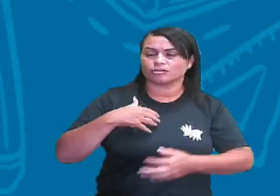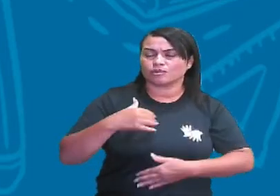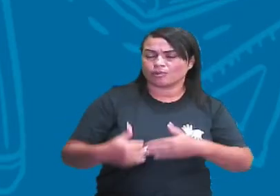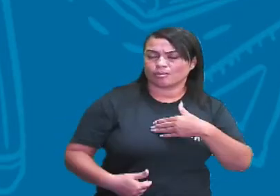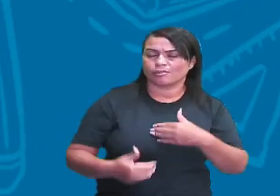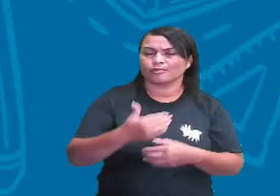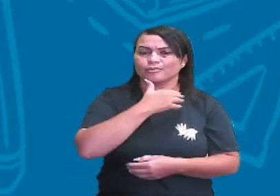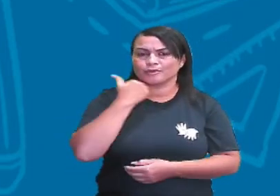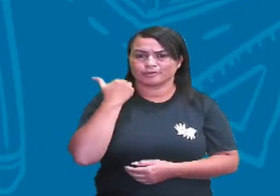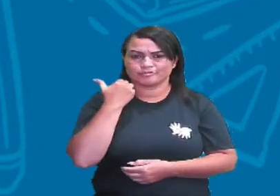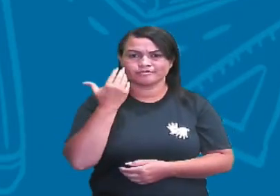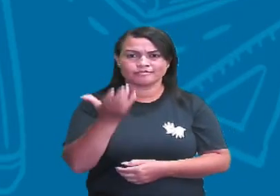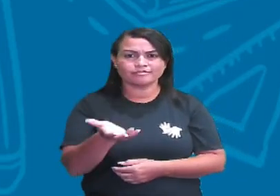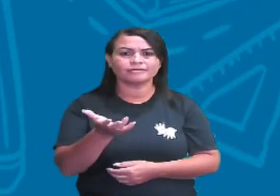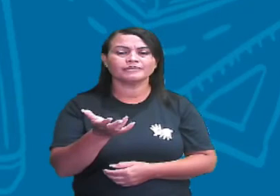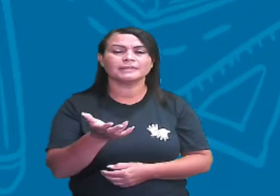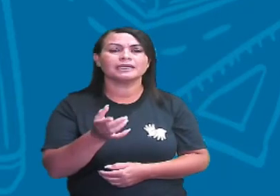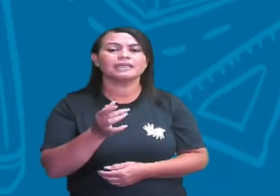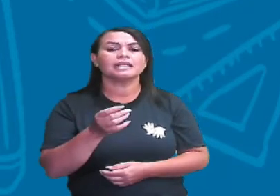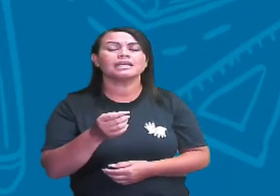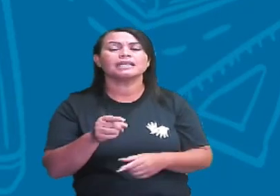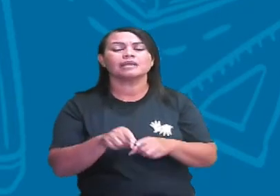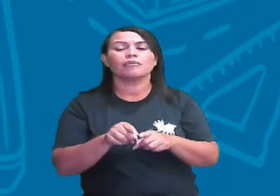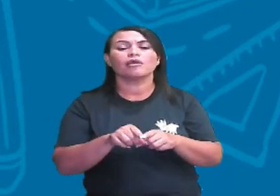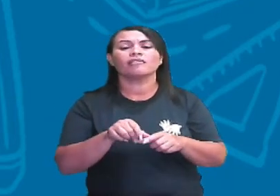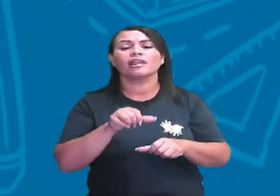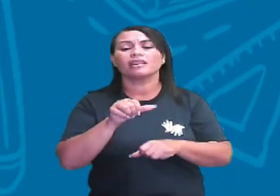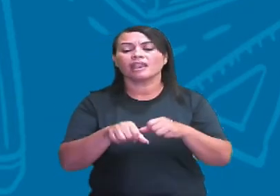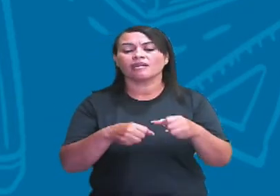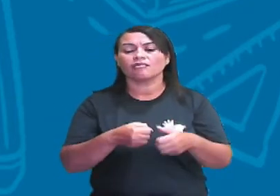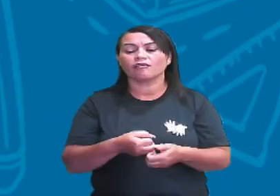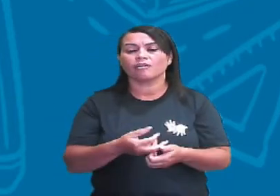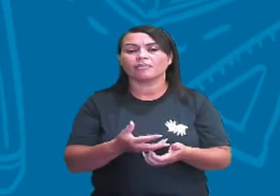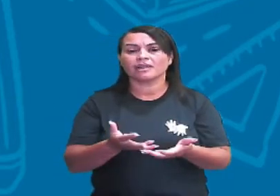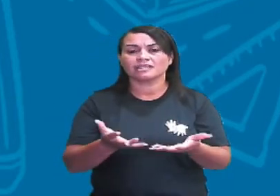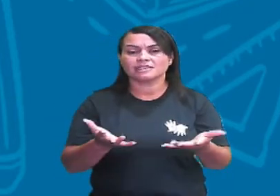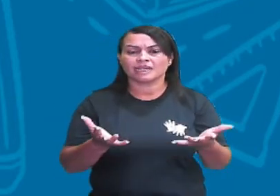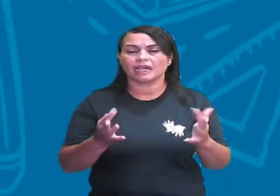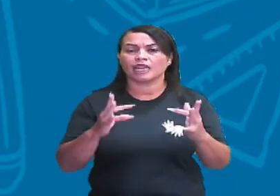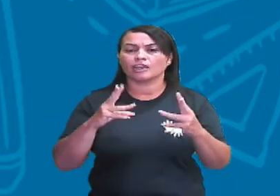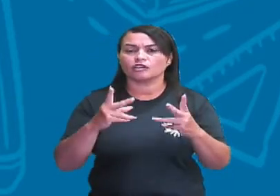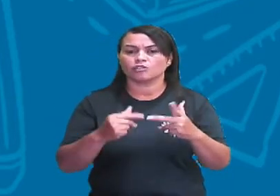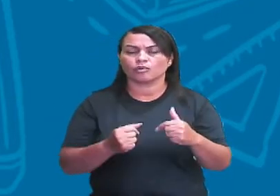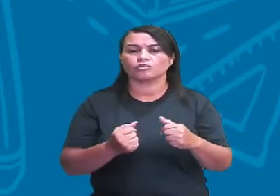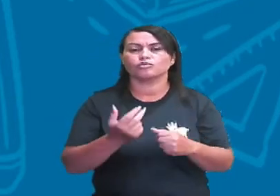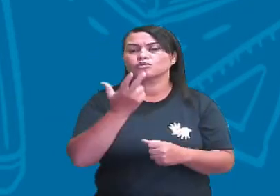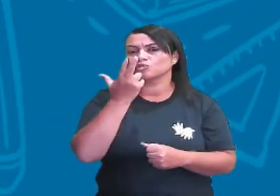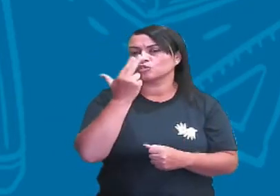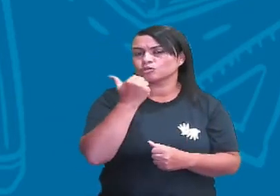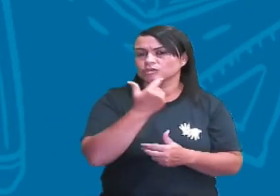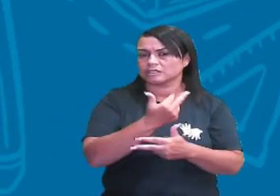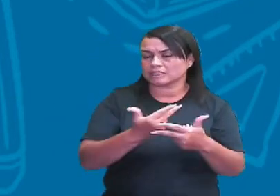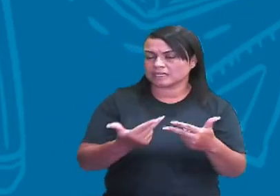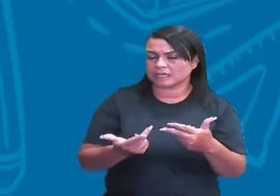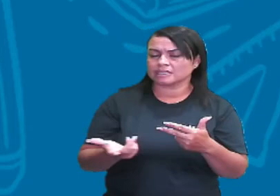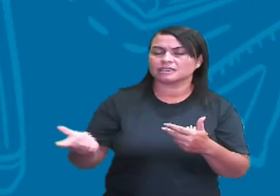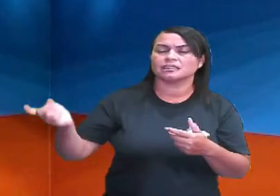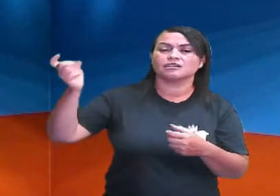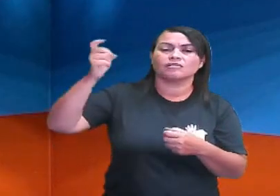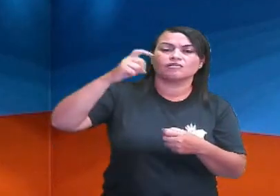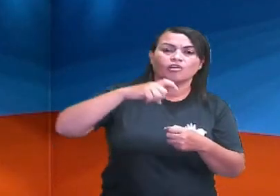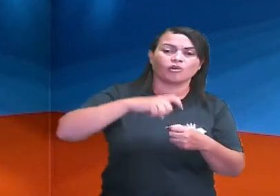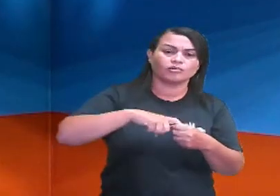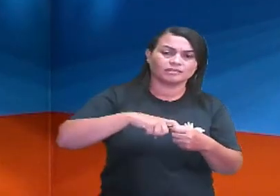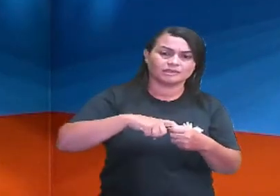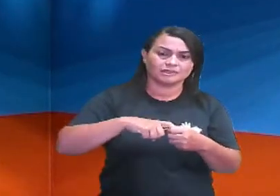matéria orgânica morta e devolver para o solo, para a terra, todos aqueles nutrientes e, então, voltar novamente